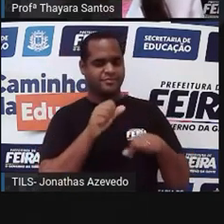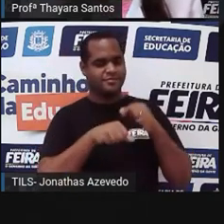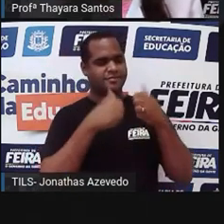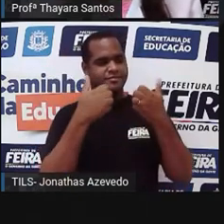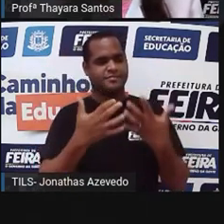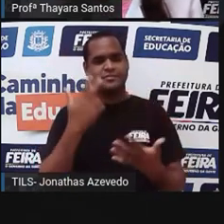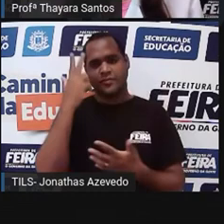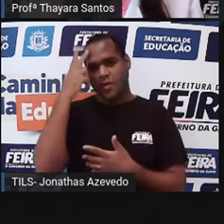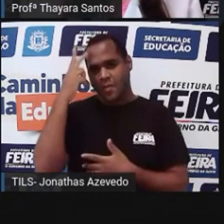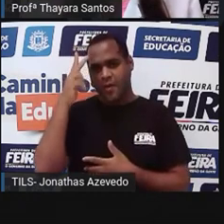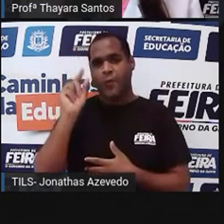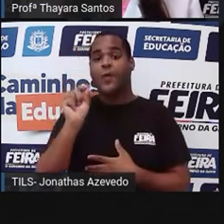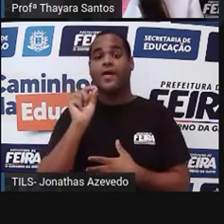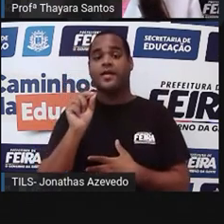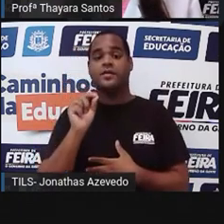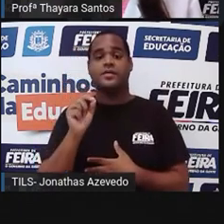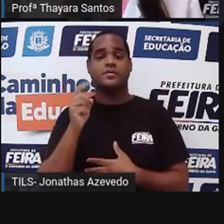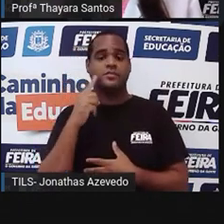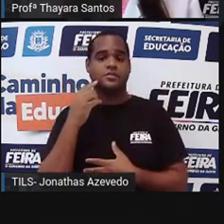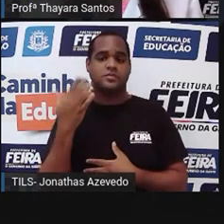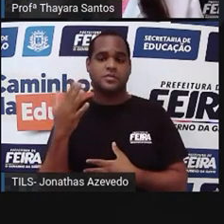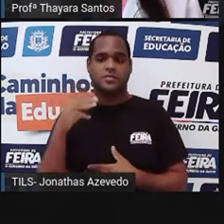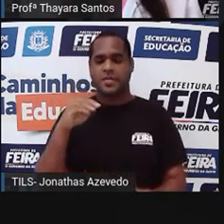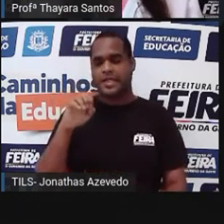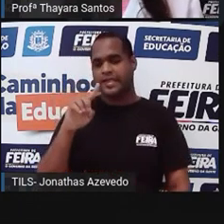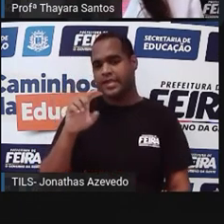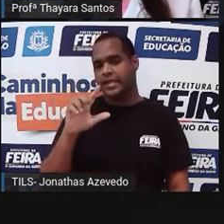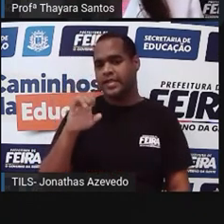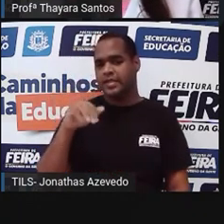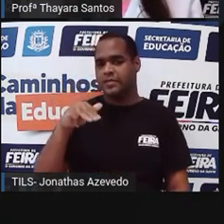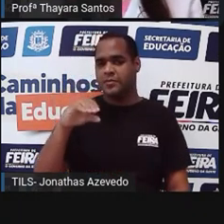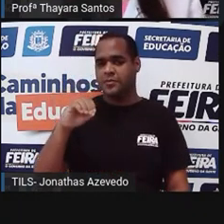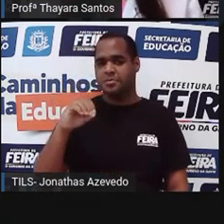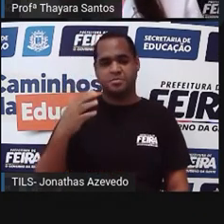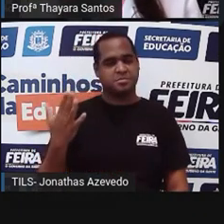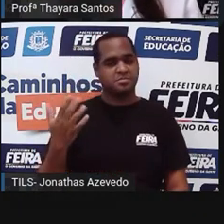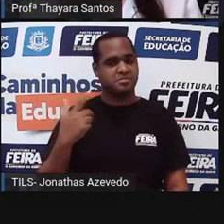atual é chamada de... Ah, sei lá, vou botar aqui essa. Vamos lá.